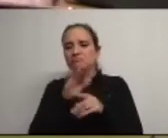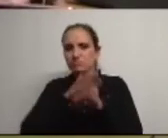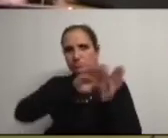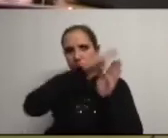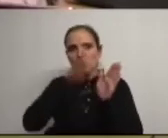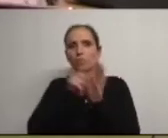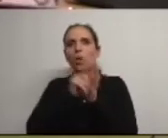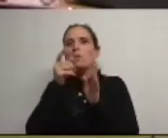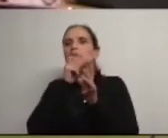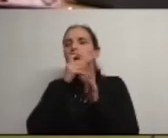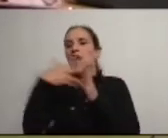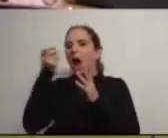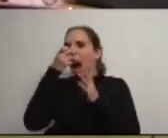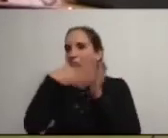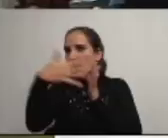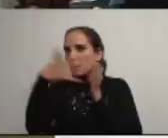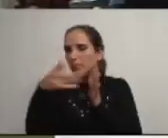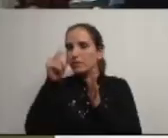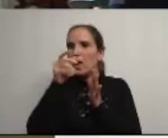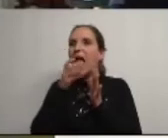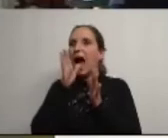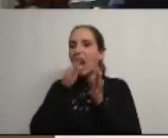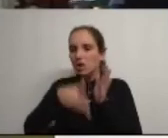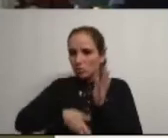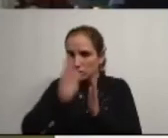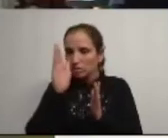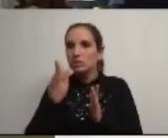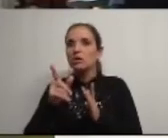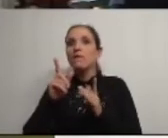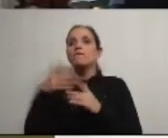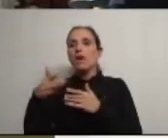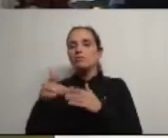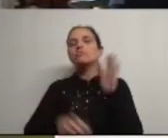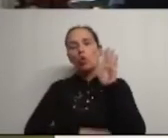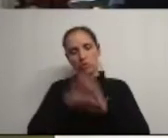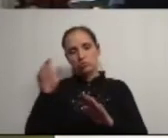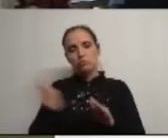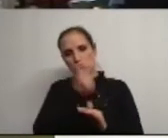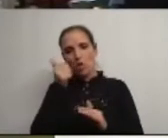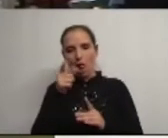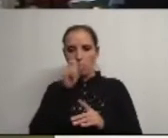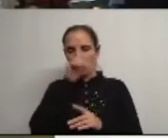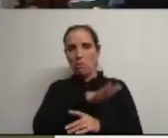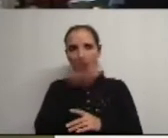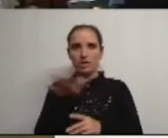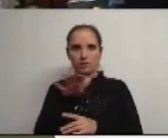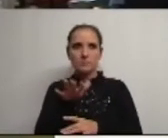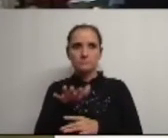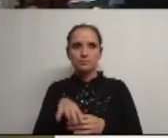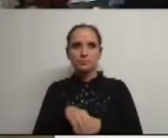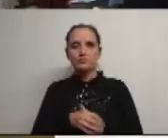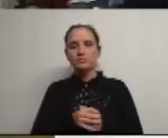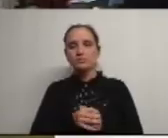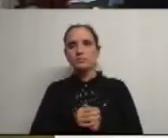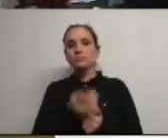permitir o arregamento e a passagem da água vão ser melhoradas as condições em geral do parque a